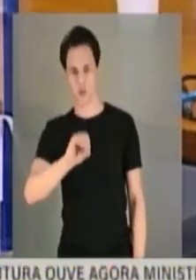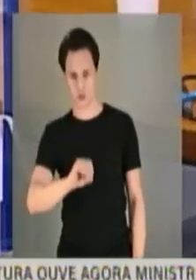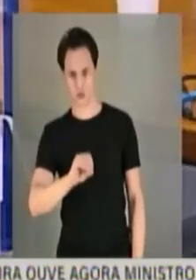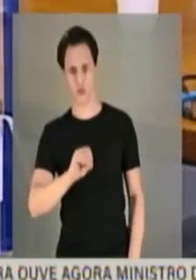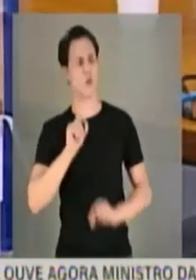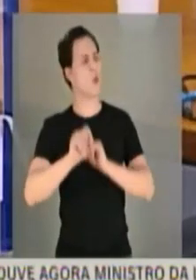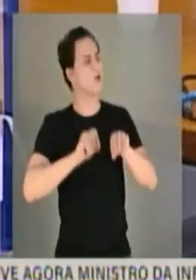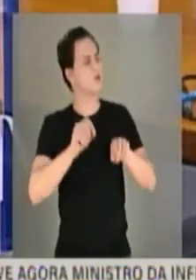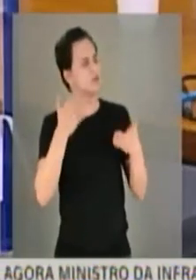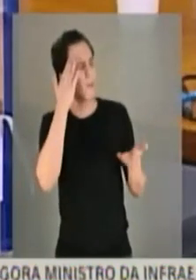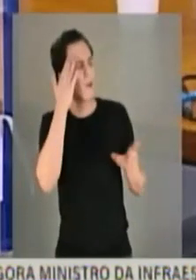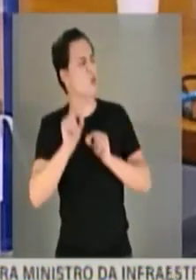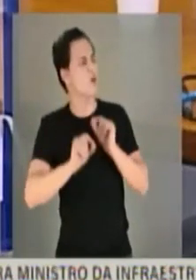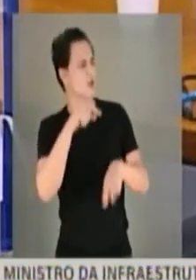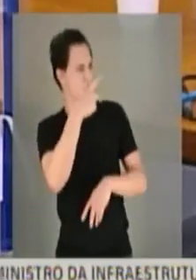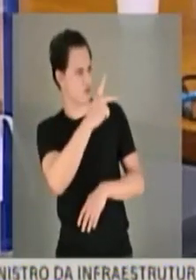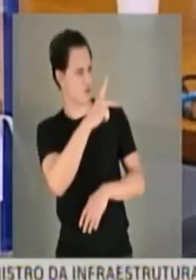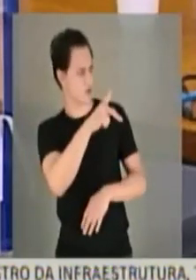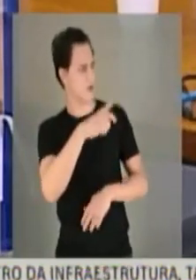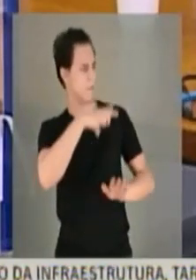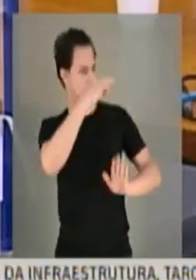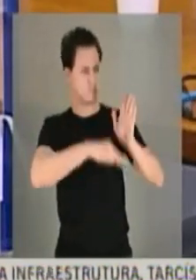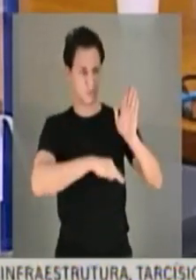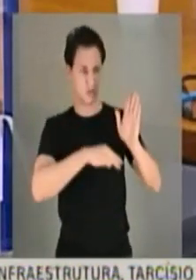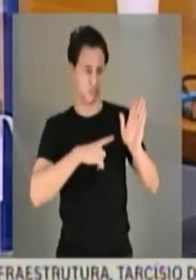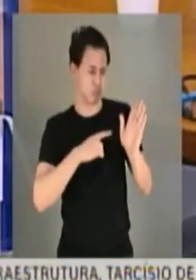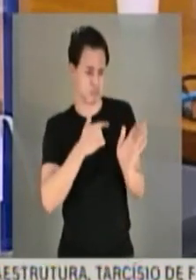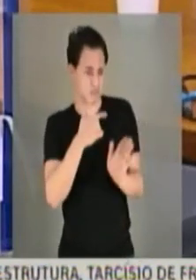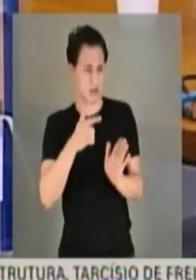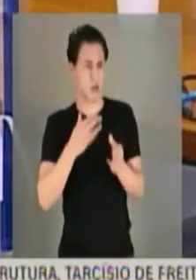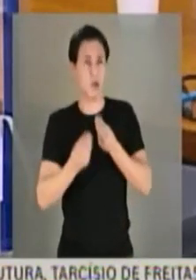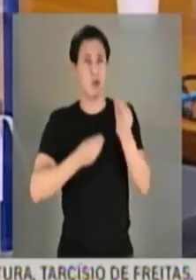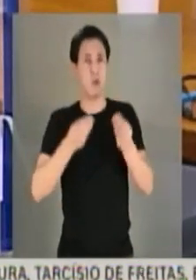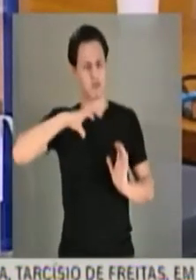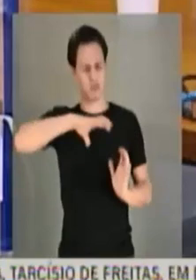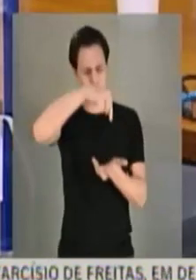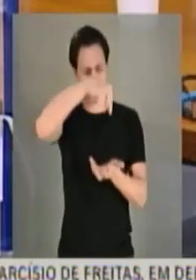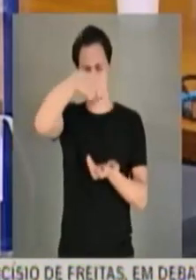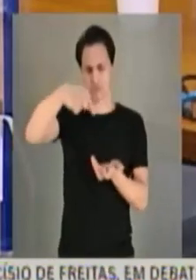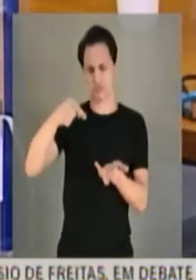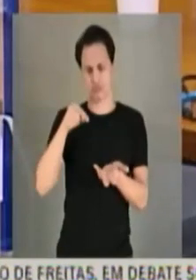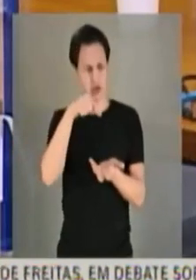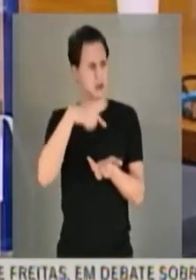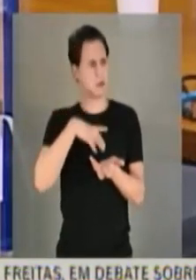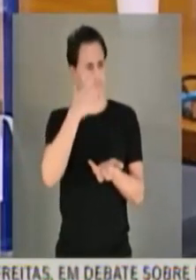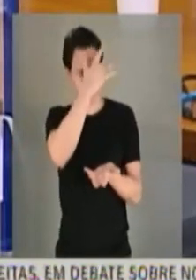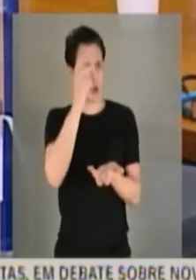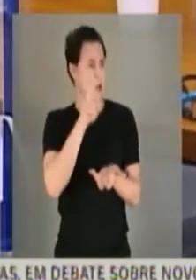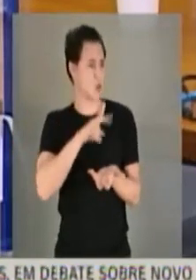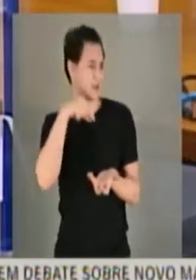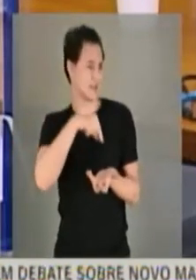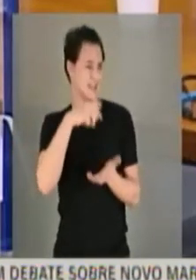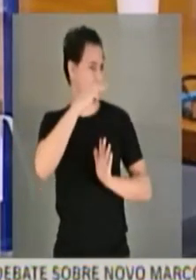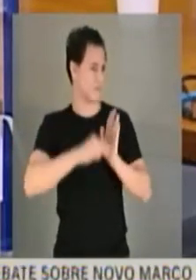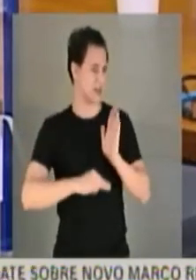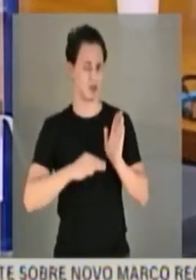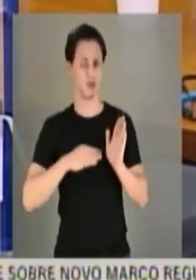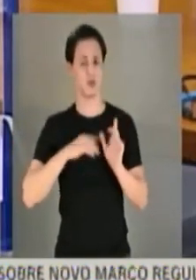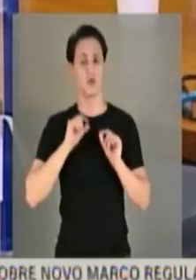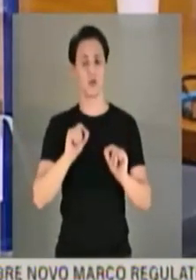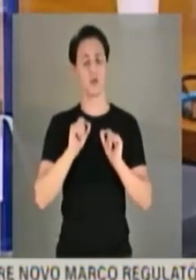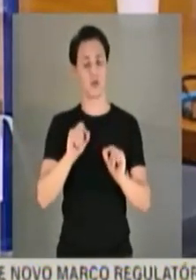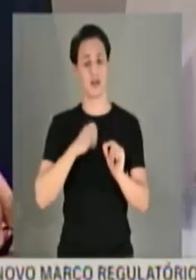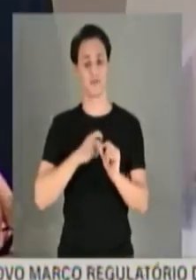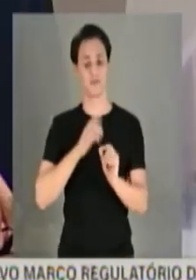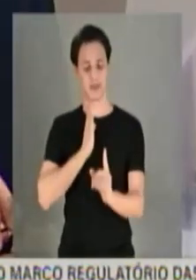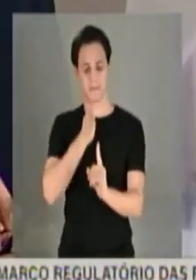método utilizado por vossa senhoria não se sustenta em lugar nenhum do mundo, nem para economista, nem para advogado. A média serve como